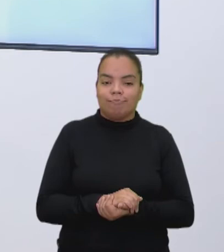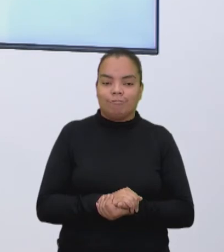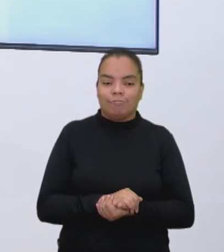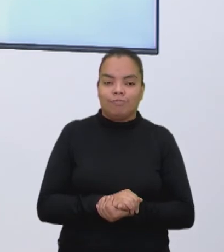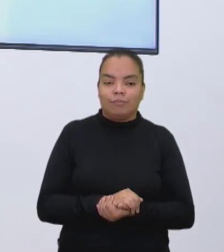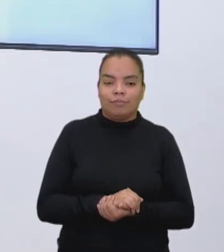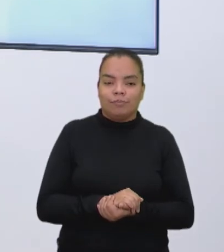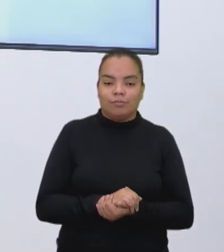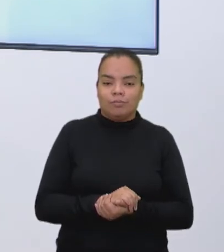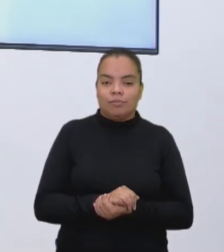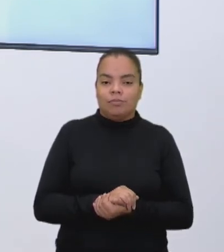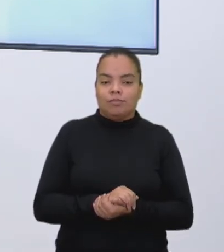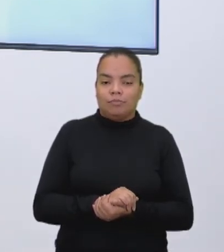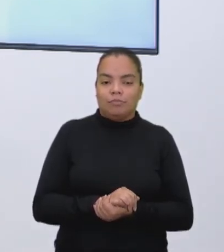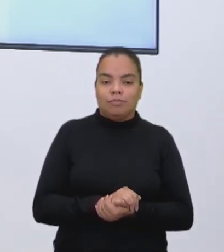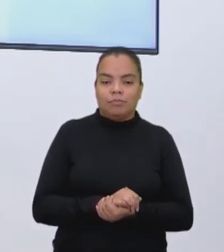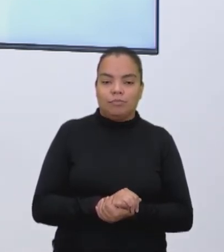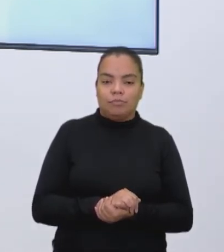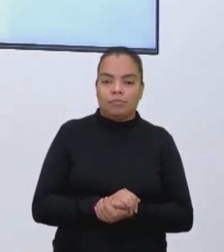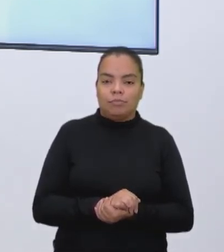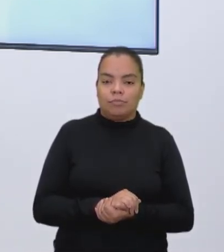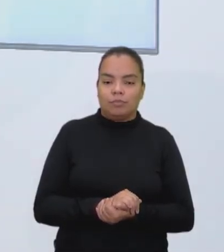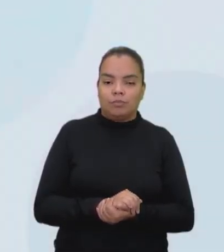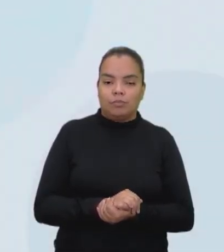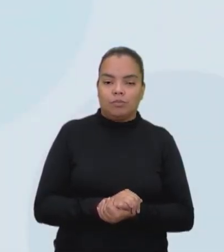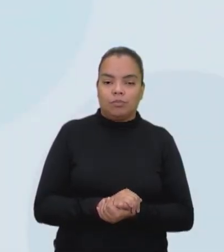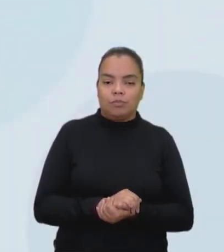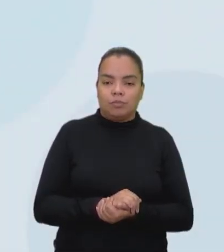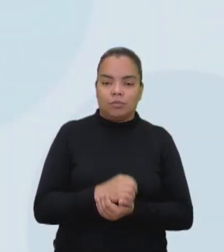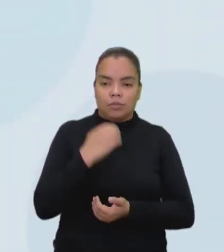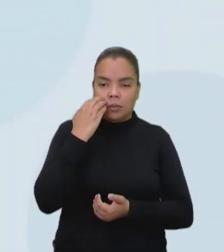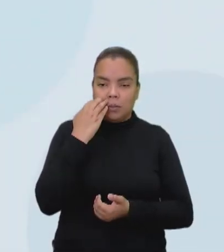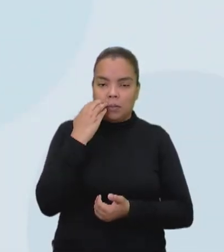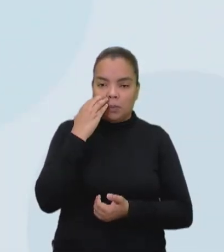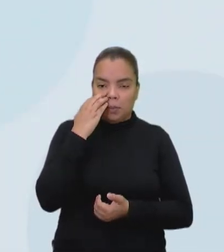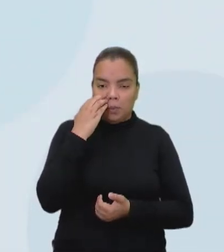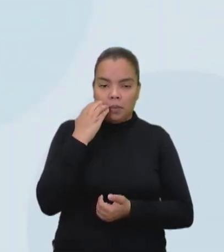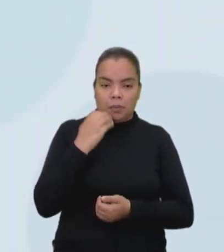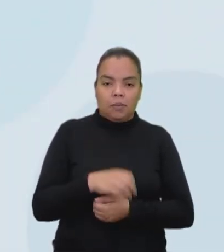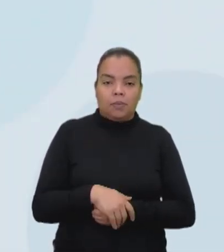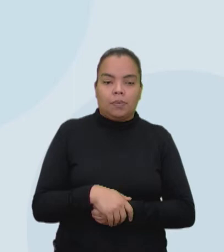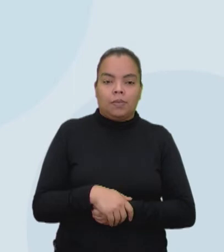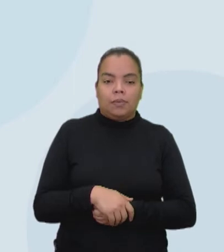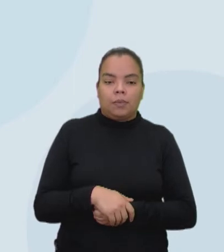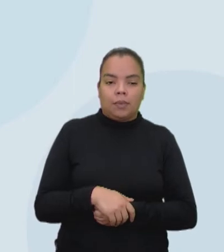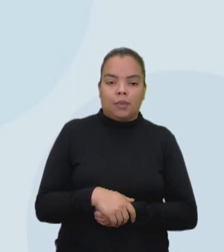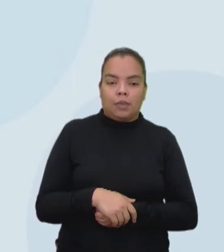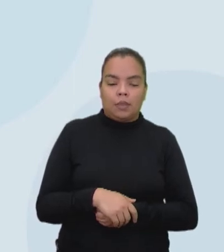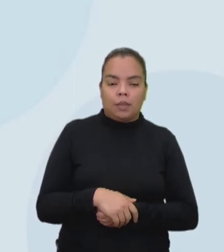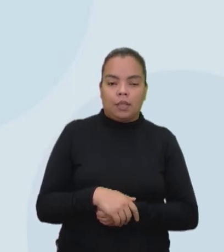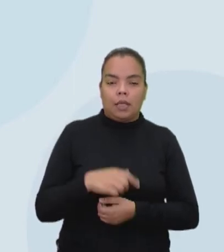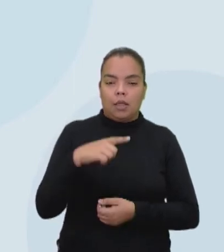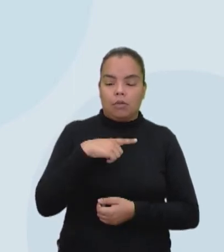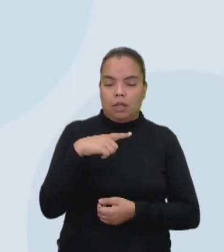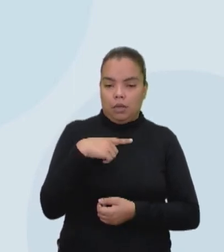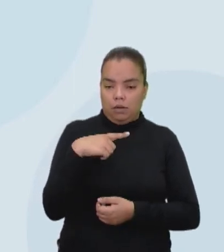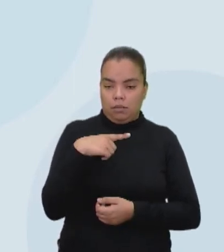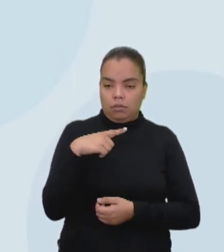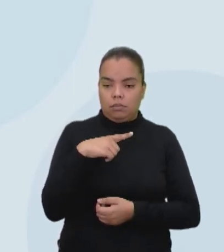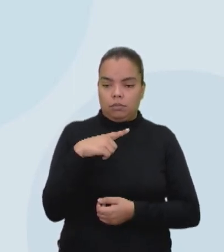A mão de obra humana interfere. Então, vamos lá. Então, eu tenho a receita. Eu vou pegar os...